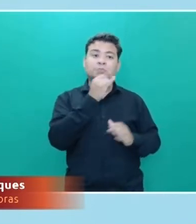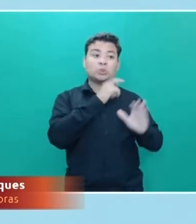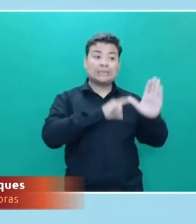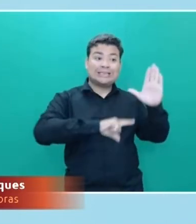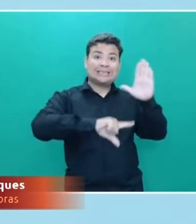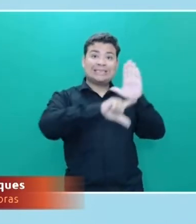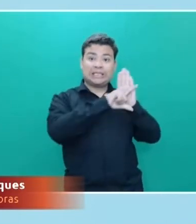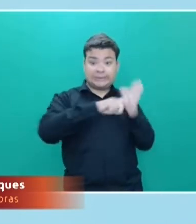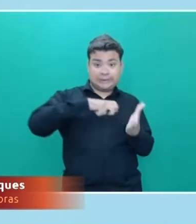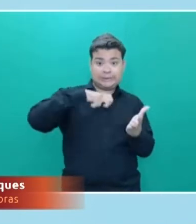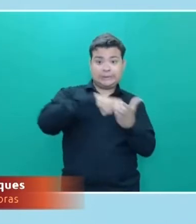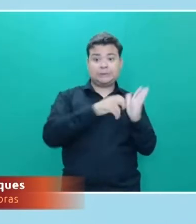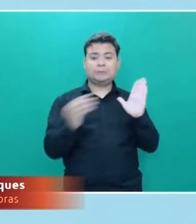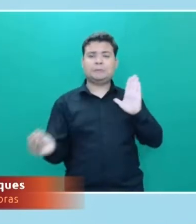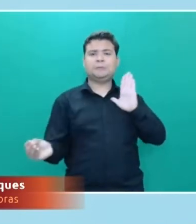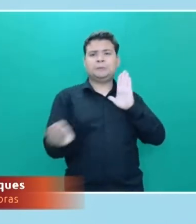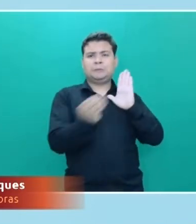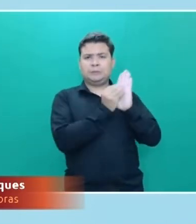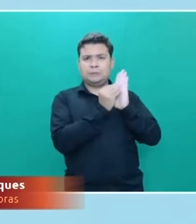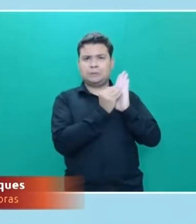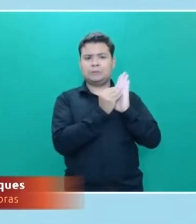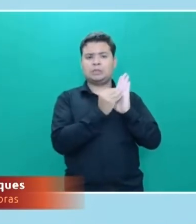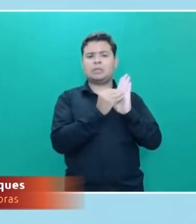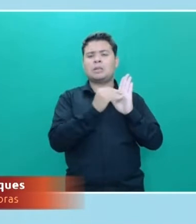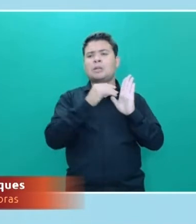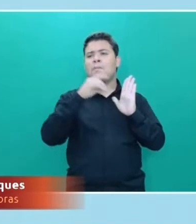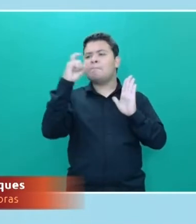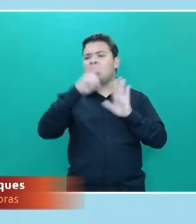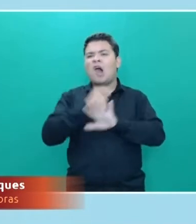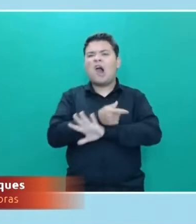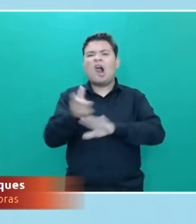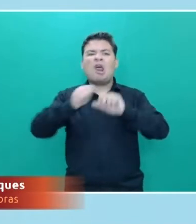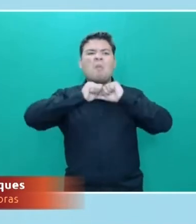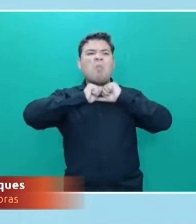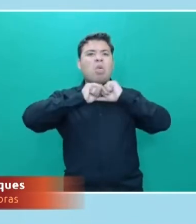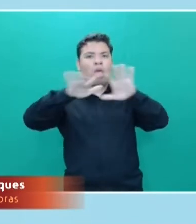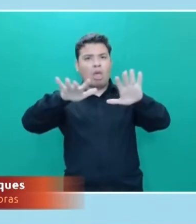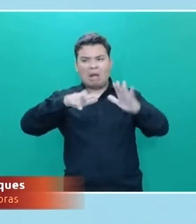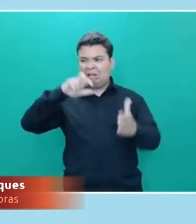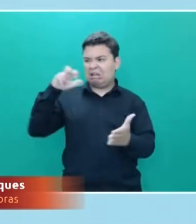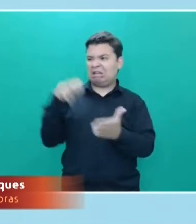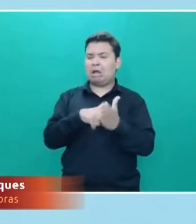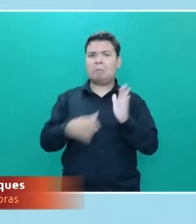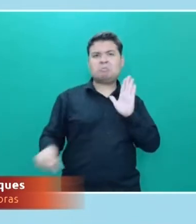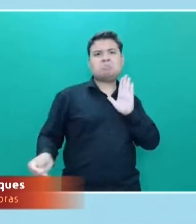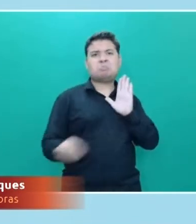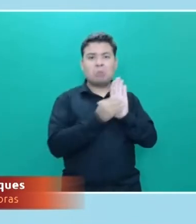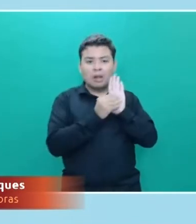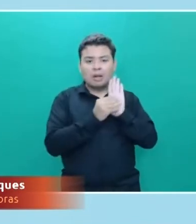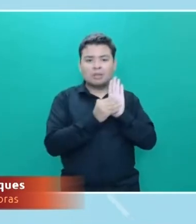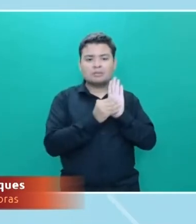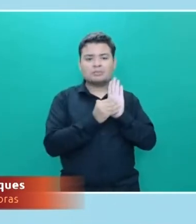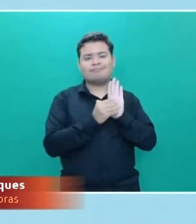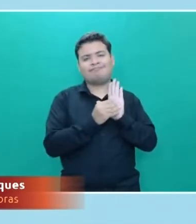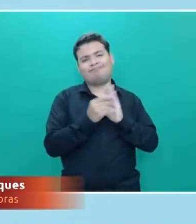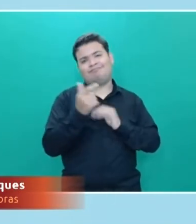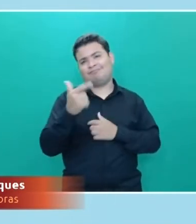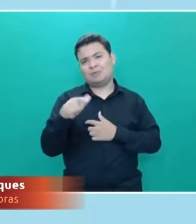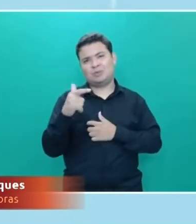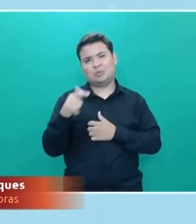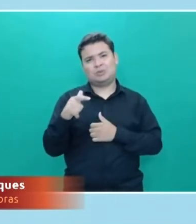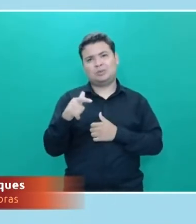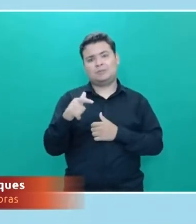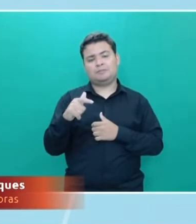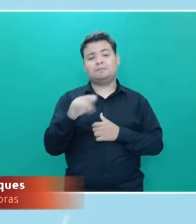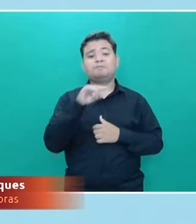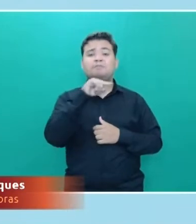o crime de espalhar fake news. Não existe. O que nós ali temos são,